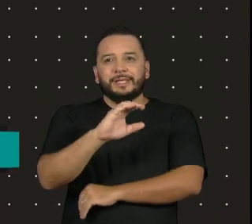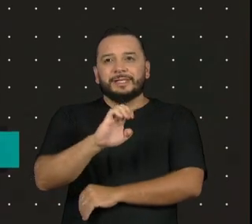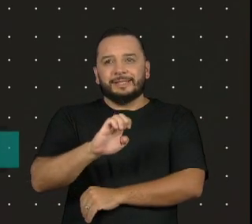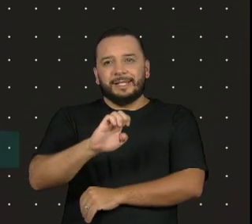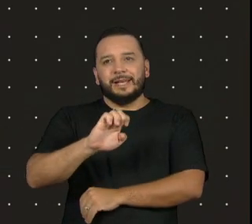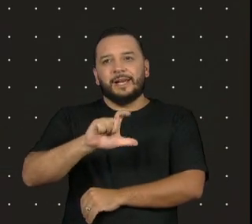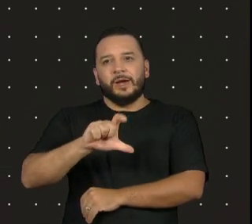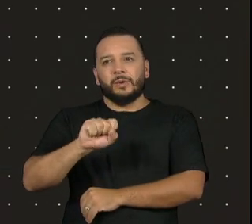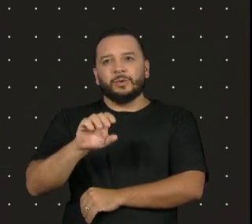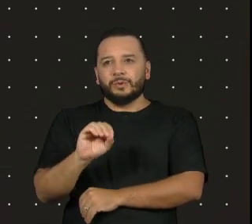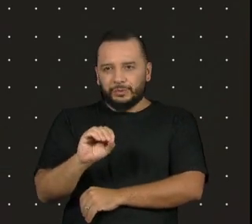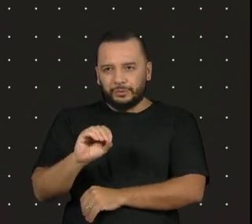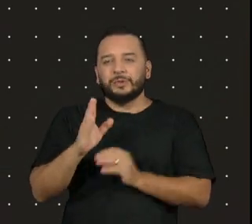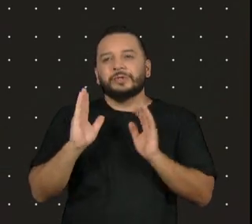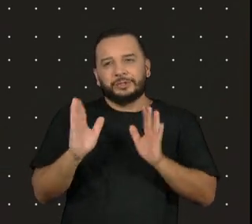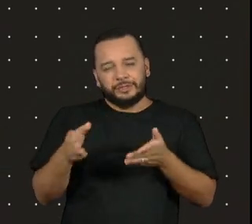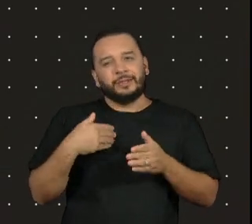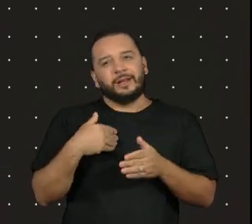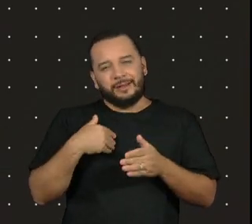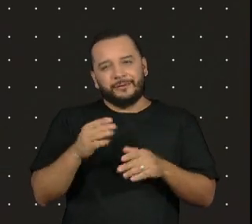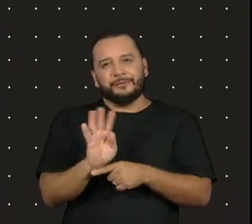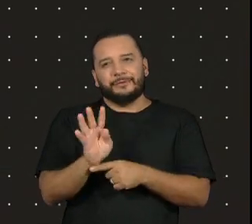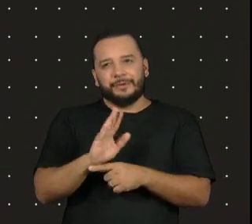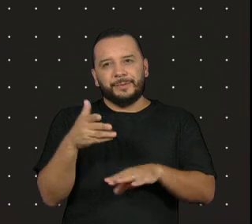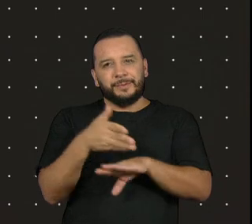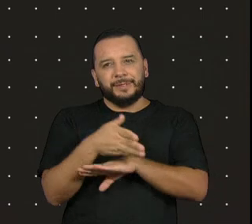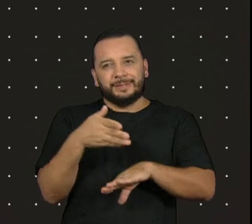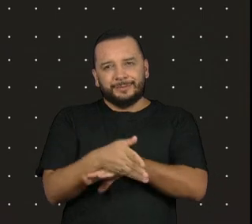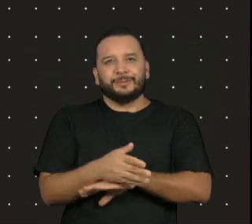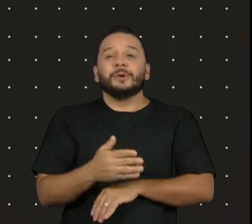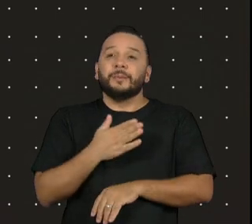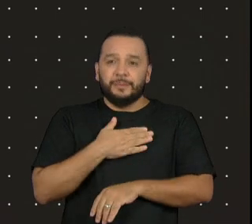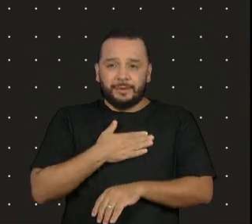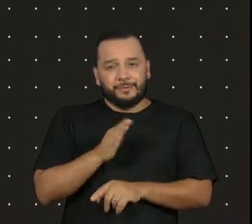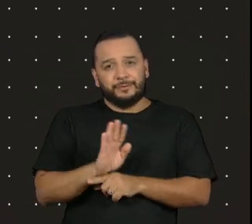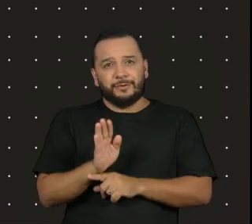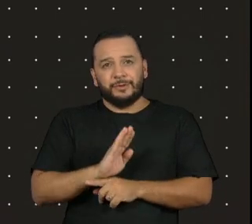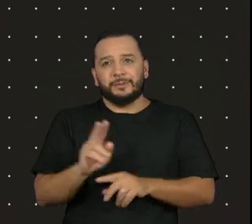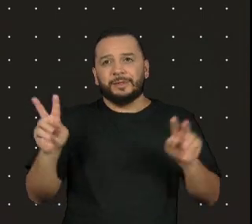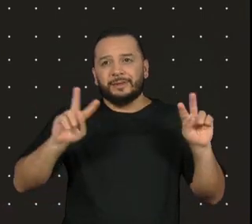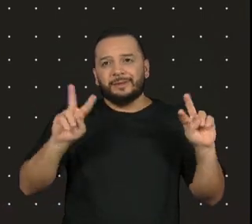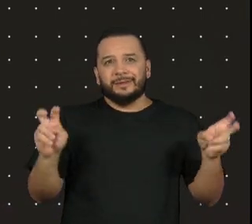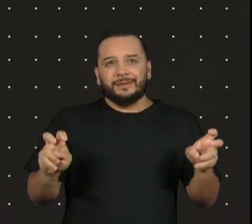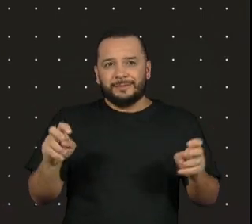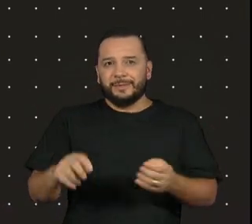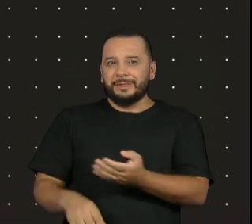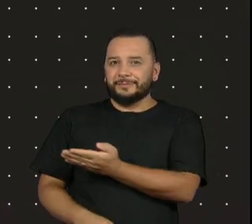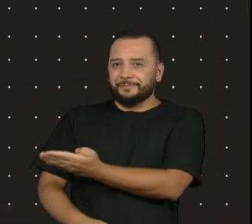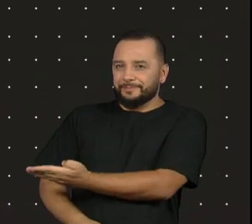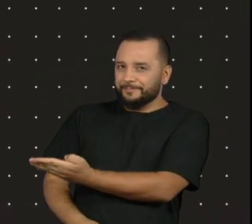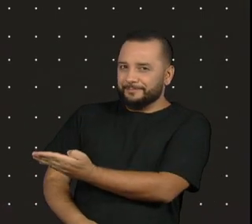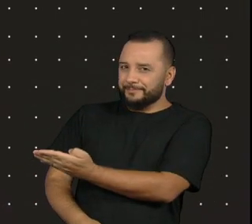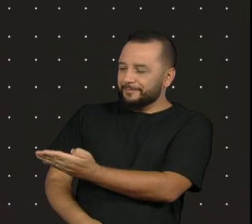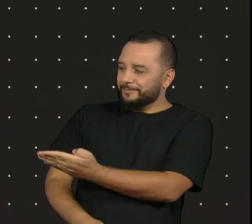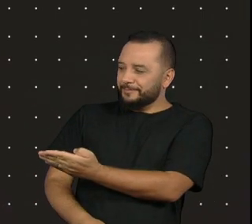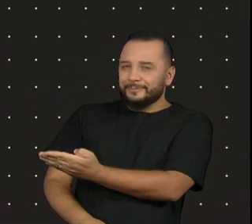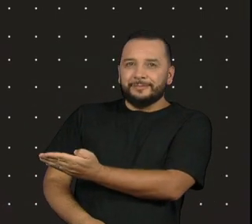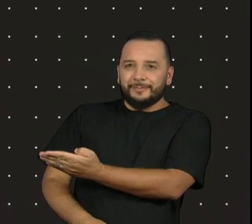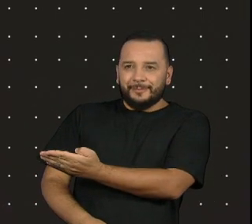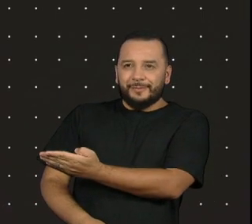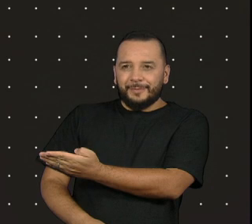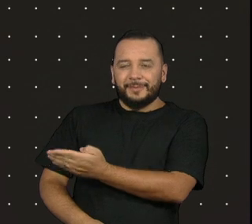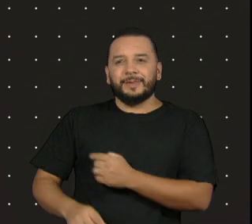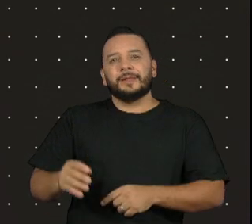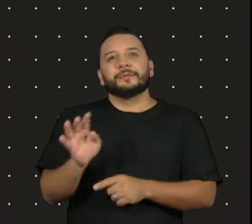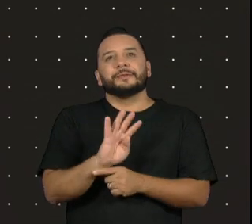grande, importante, no meu filme A Próxima Vítima. E o filme se passa